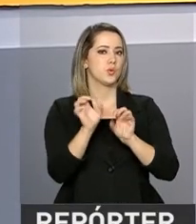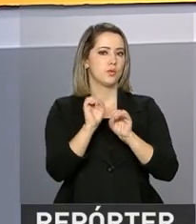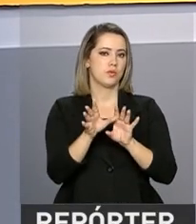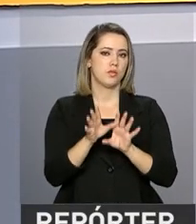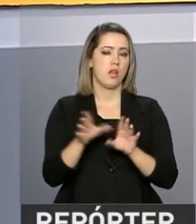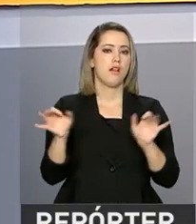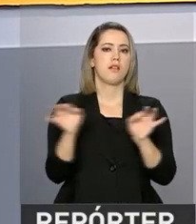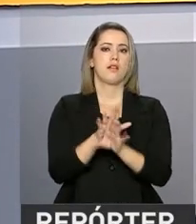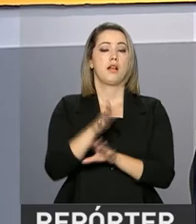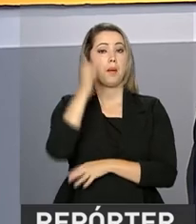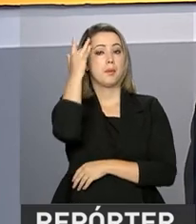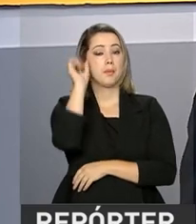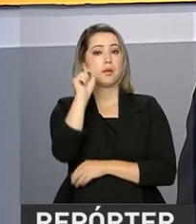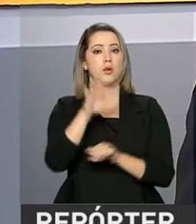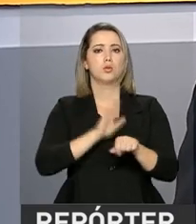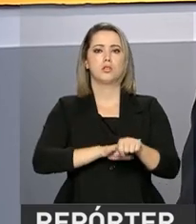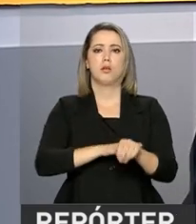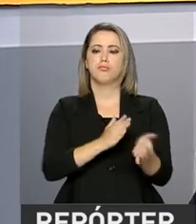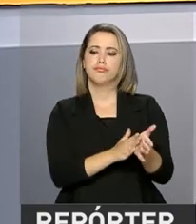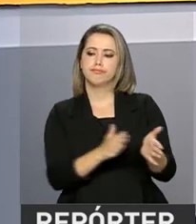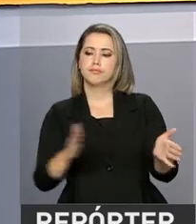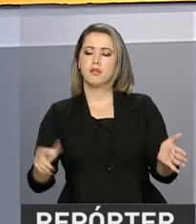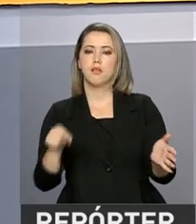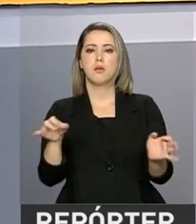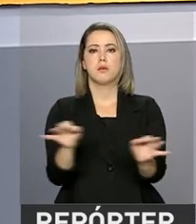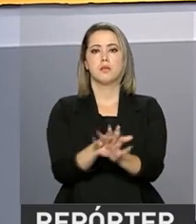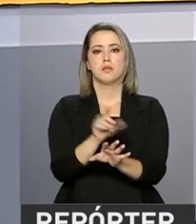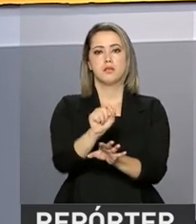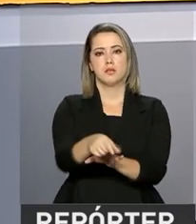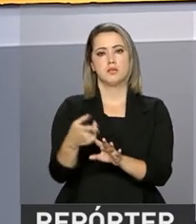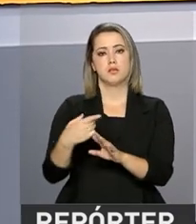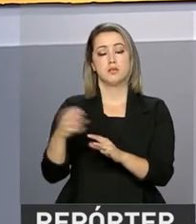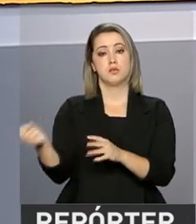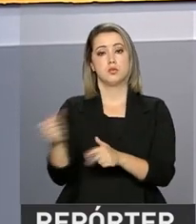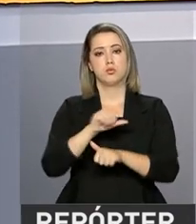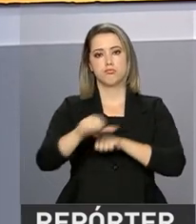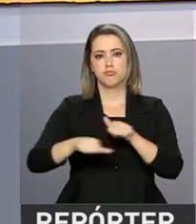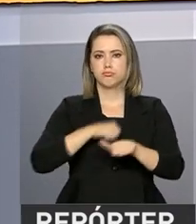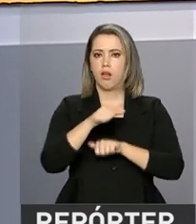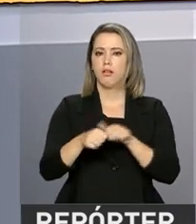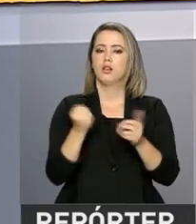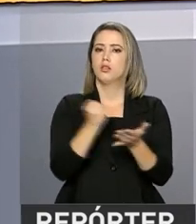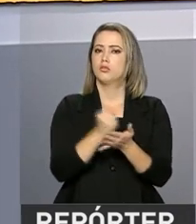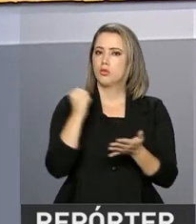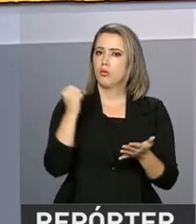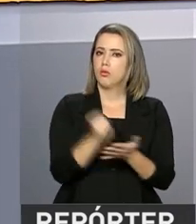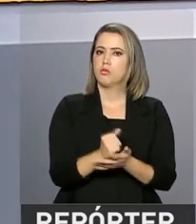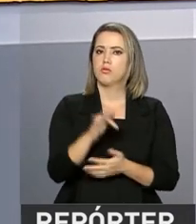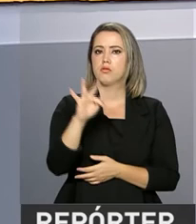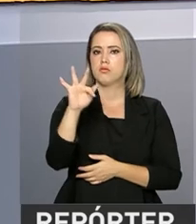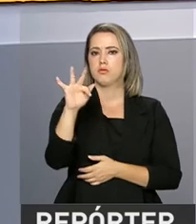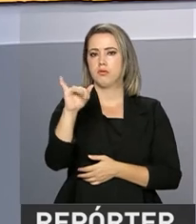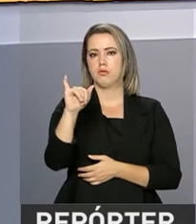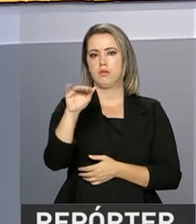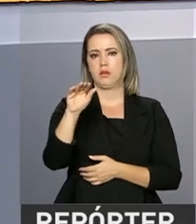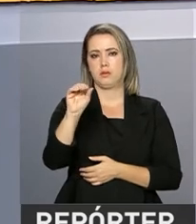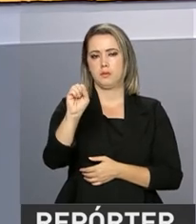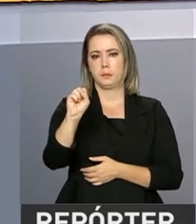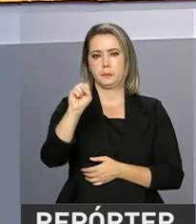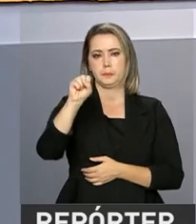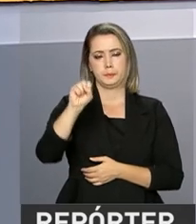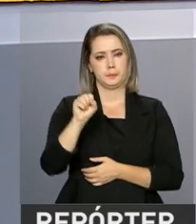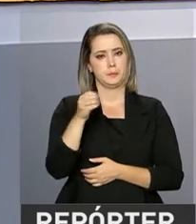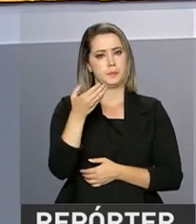Termina amanhã o prazo para os estudantes concluírem o processo de renovação de contratos do Fundo de Financiamento